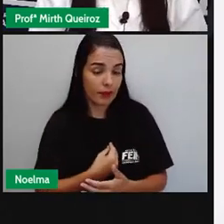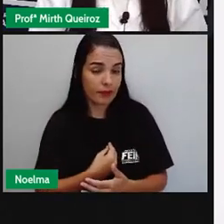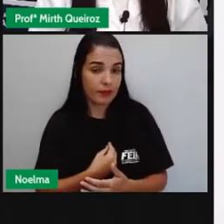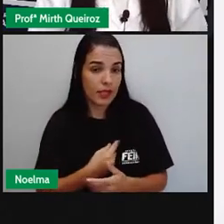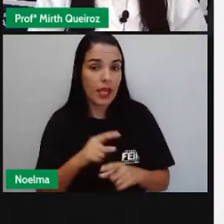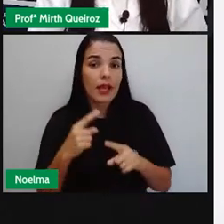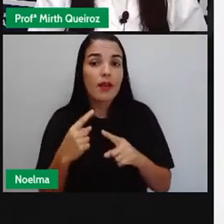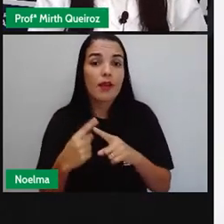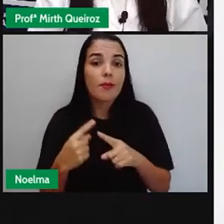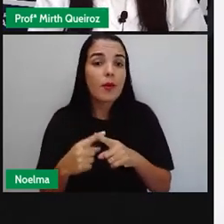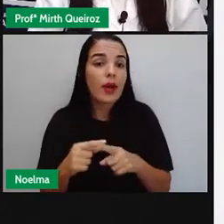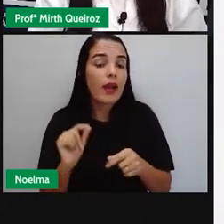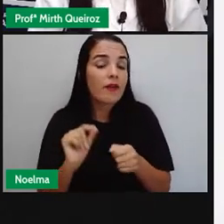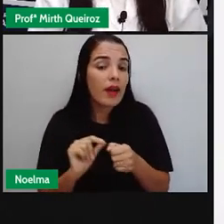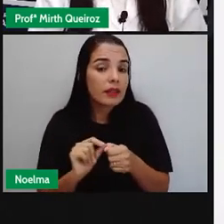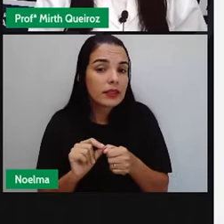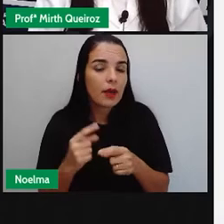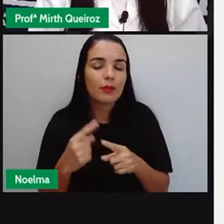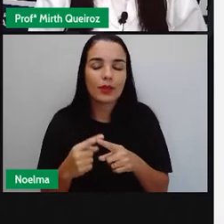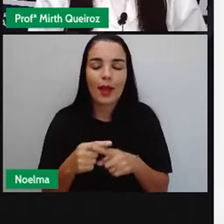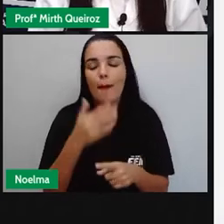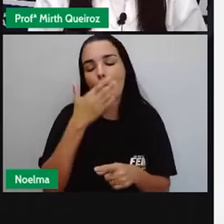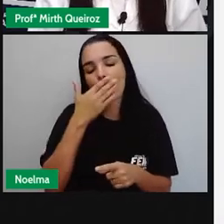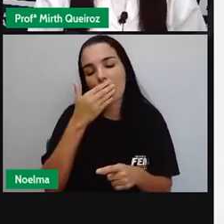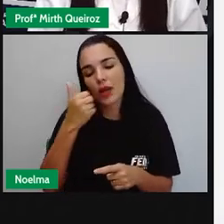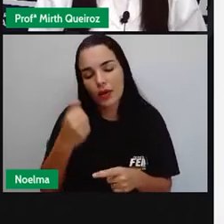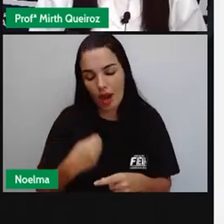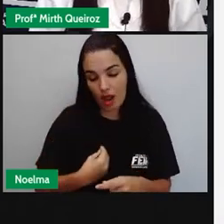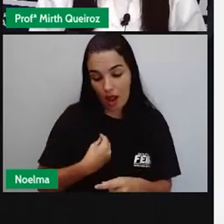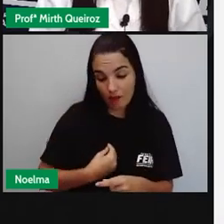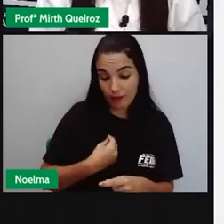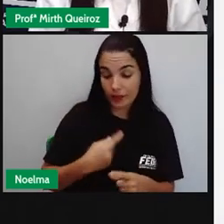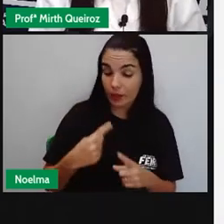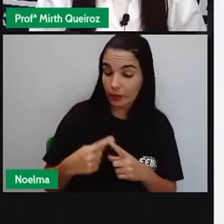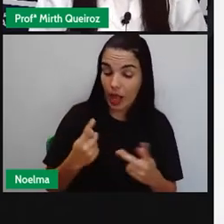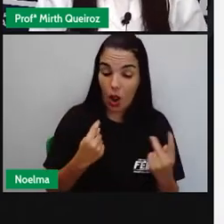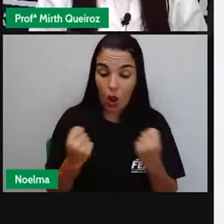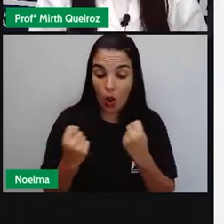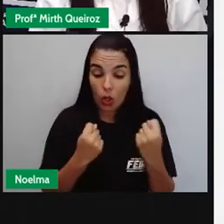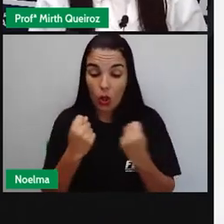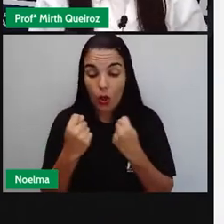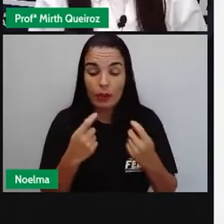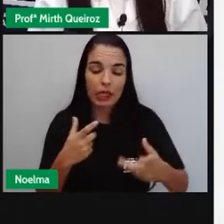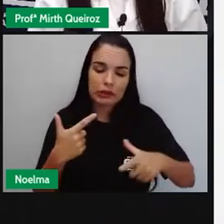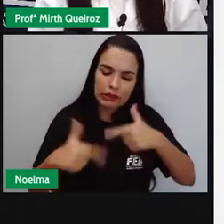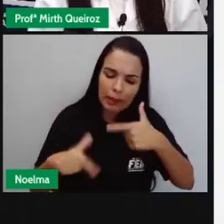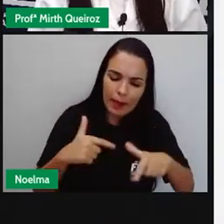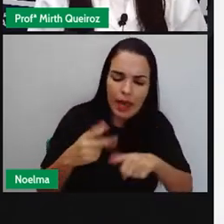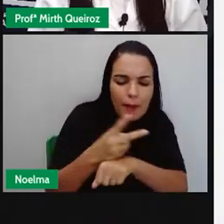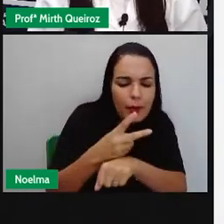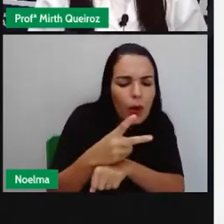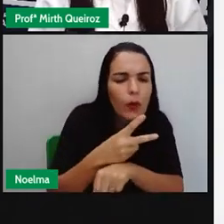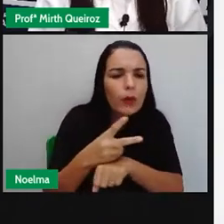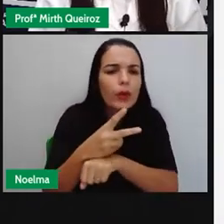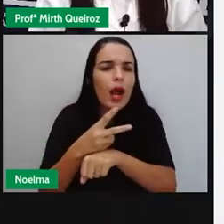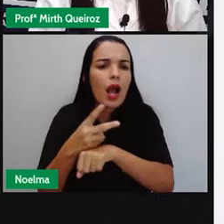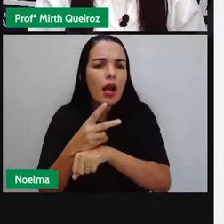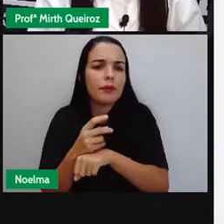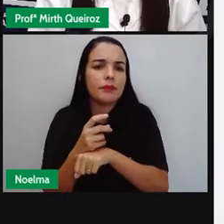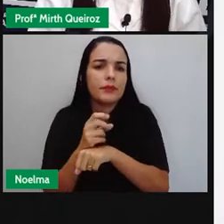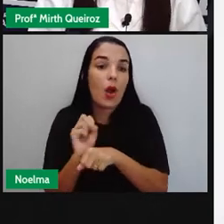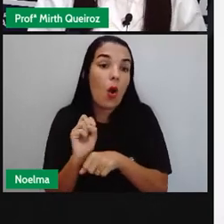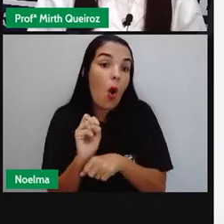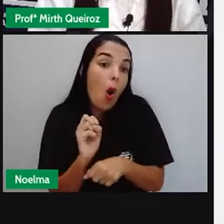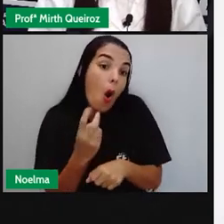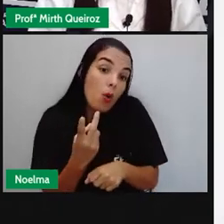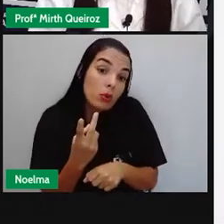Porque eles procuram melhorar a vida deles por questões econômicas, a procura de trabalho ou então, no caso,